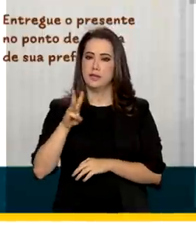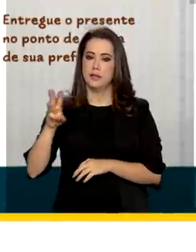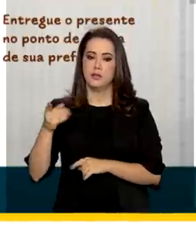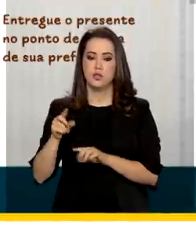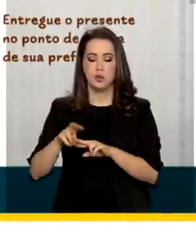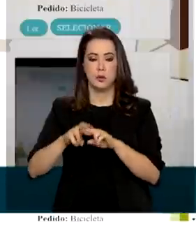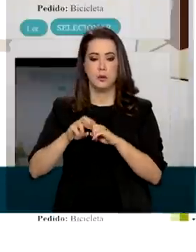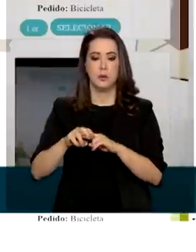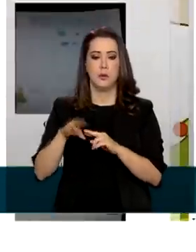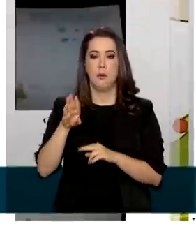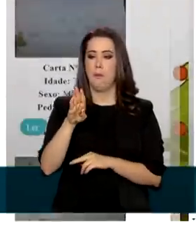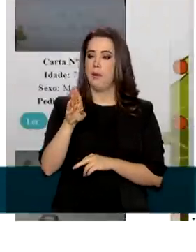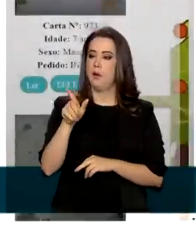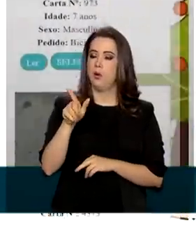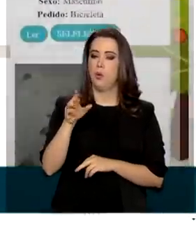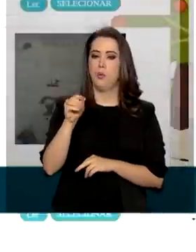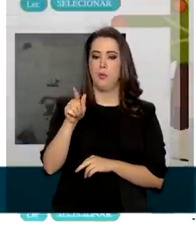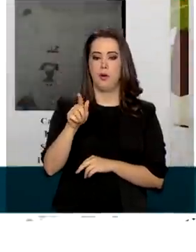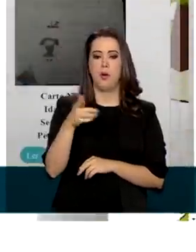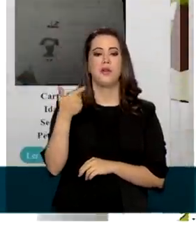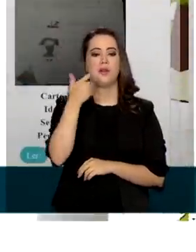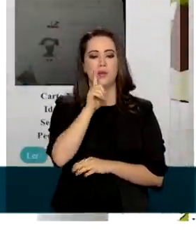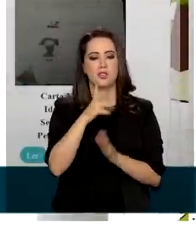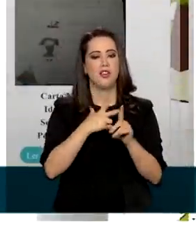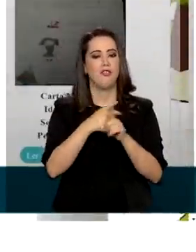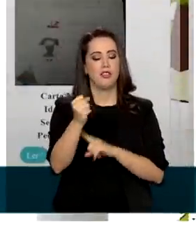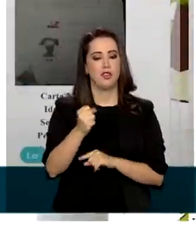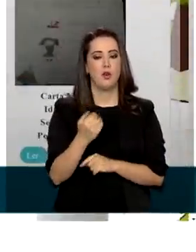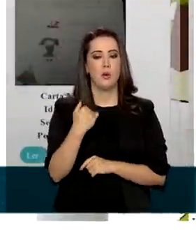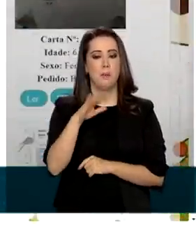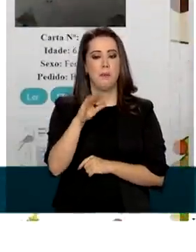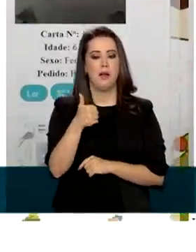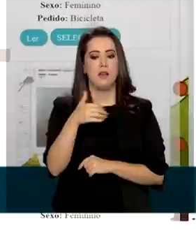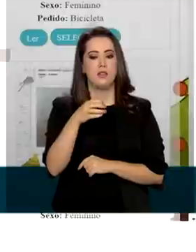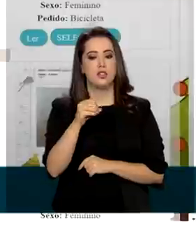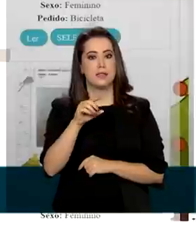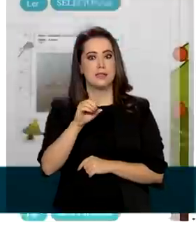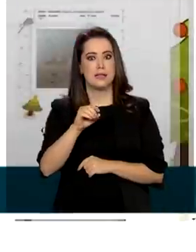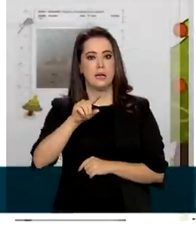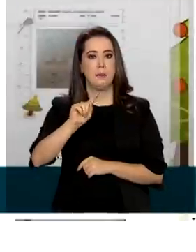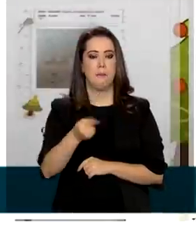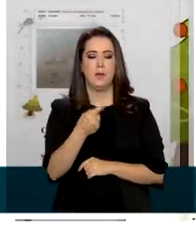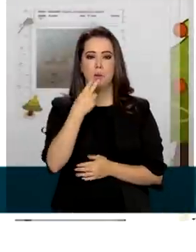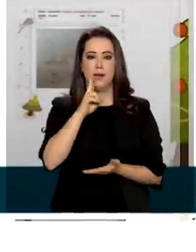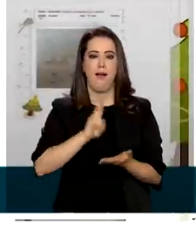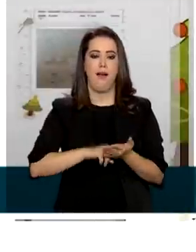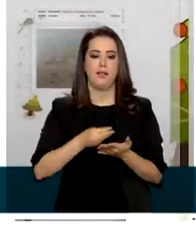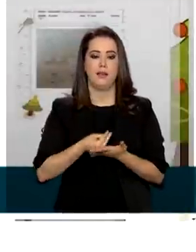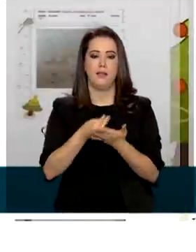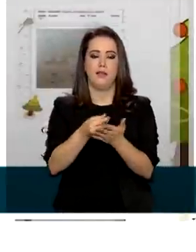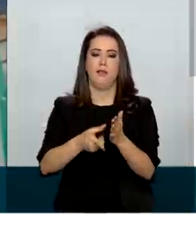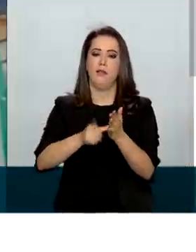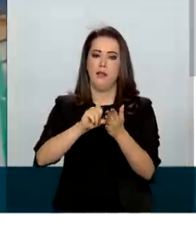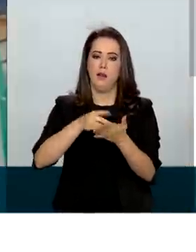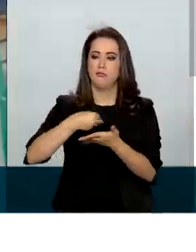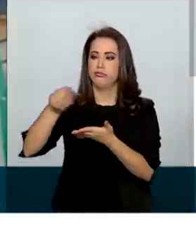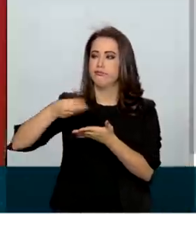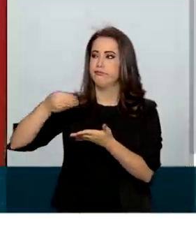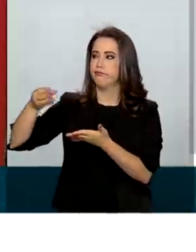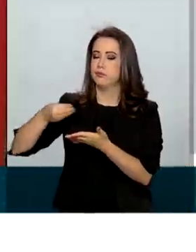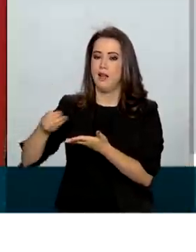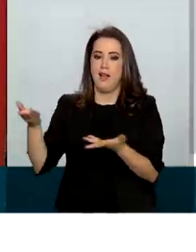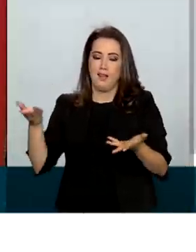por meio de um blog. E foi um sucesso. Mais de 100 mil cartinhas, que antes eram enviadas fisicamente,